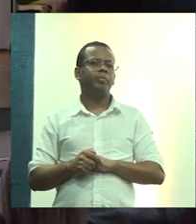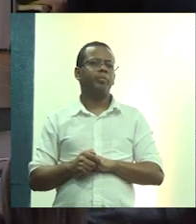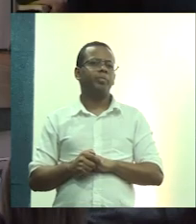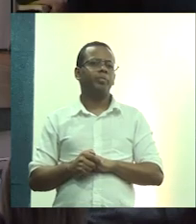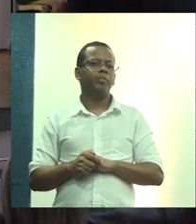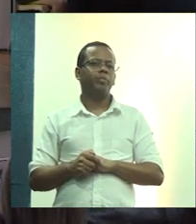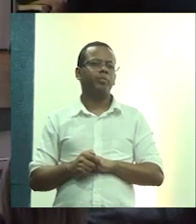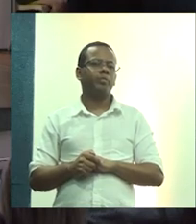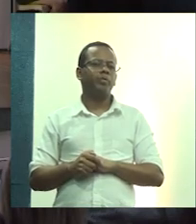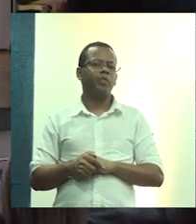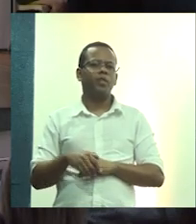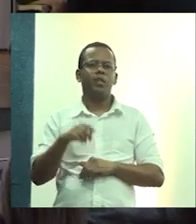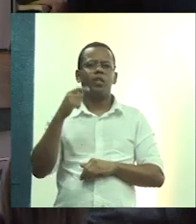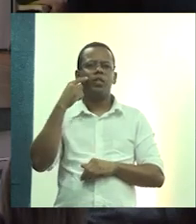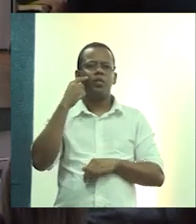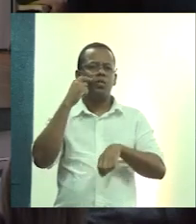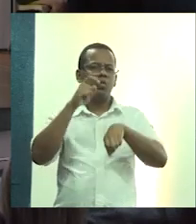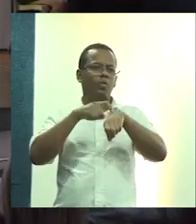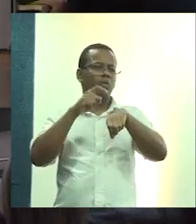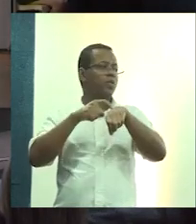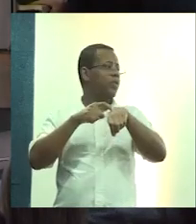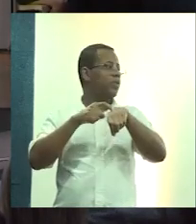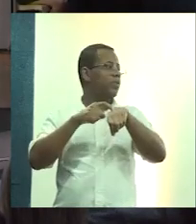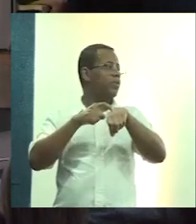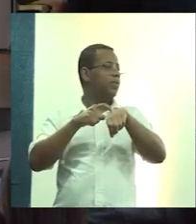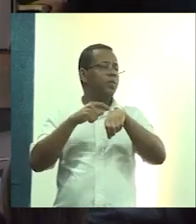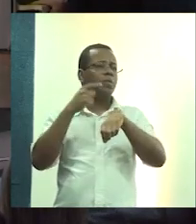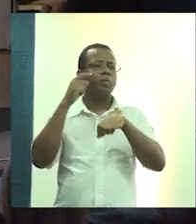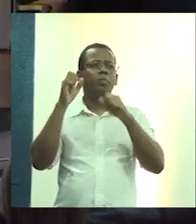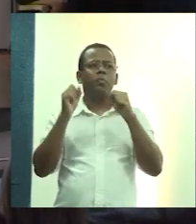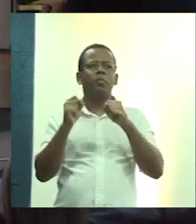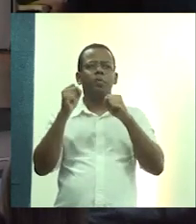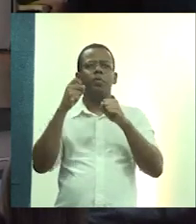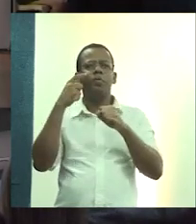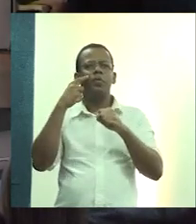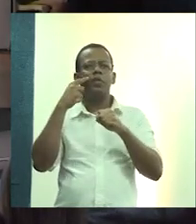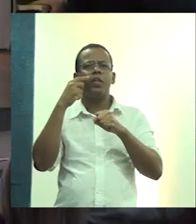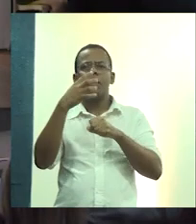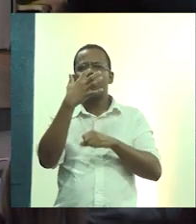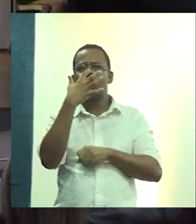importantes. Vou deixar o tempo para a gente olhar o vídeo também,